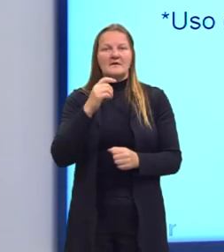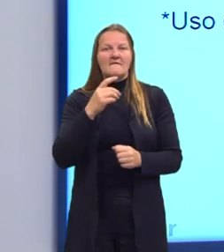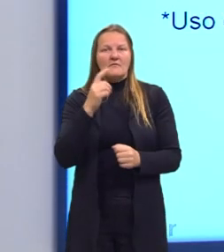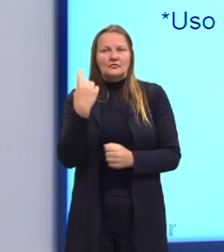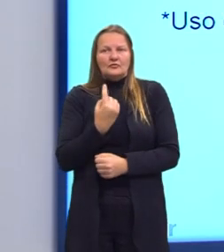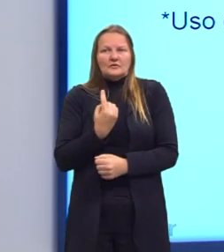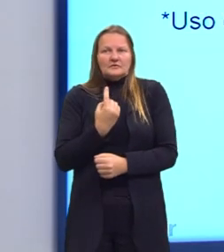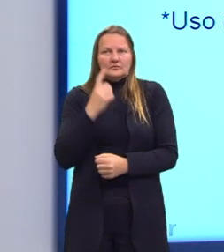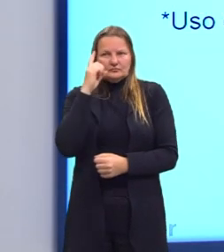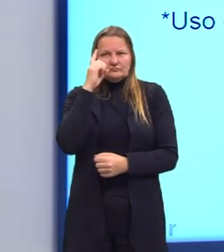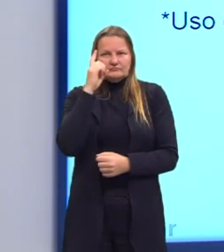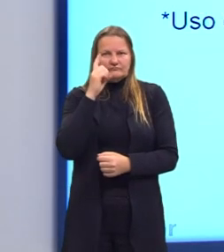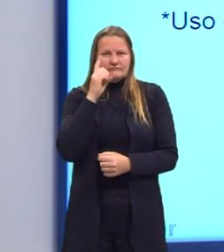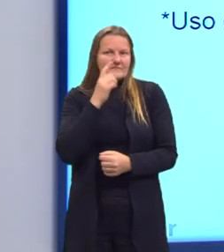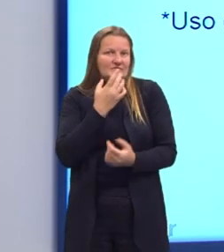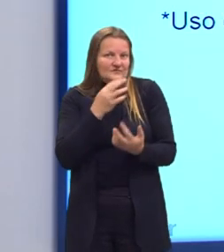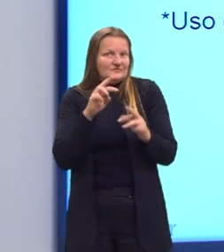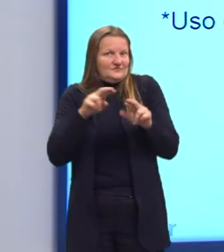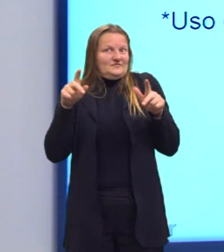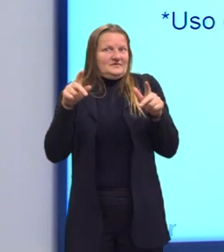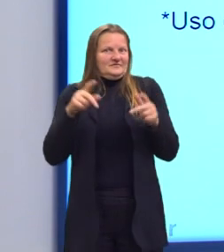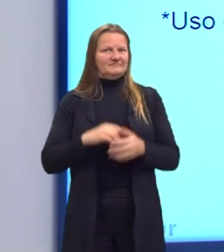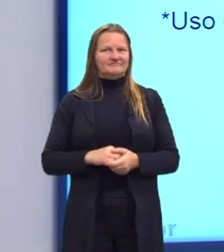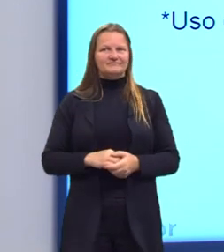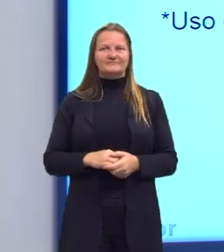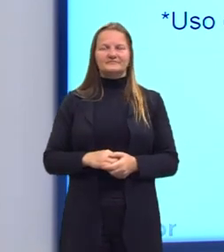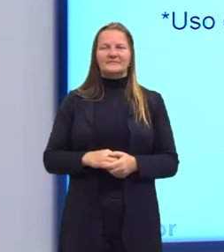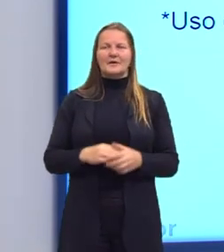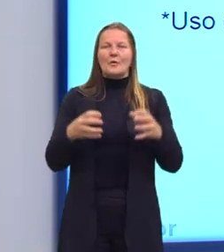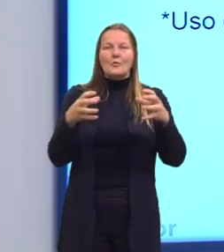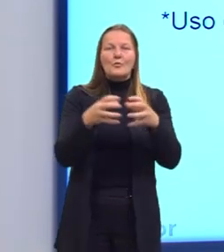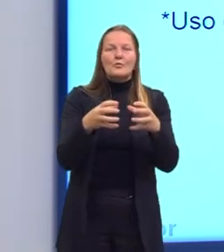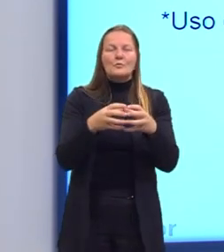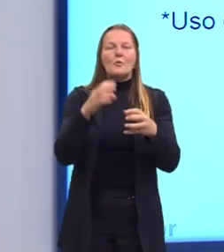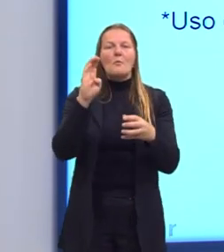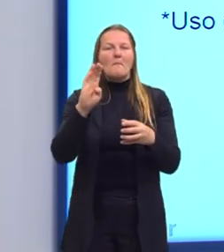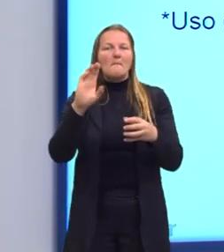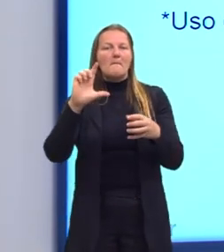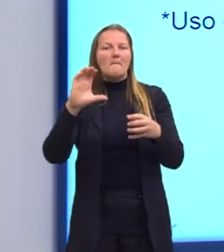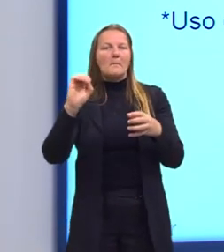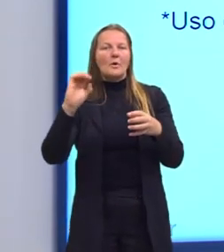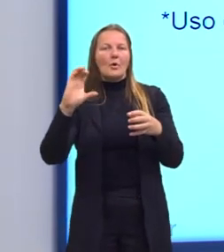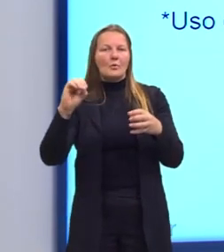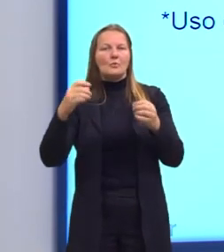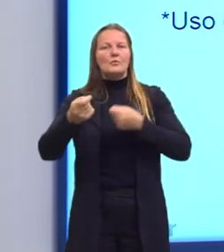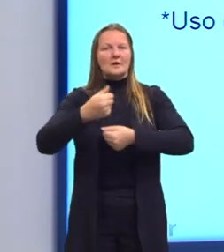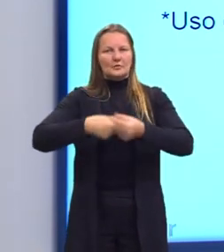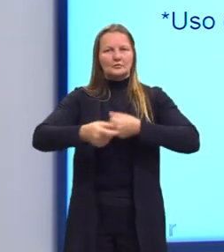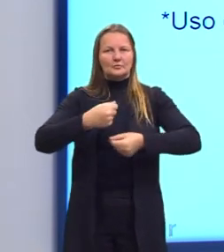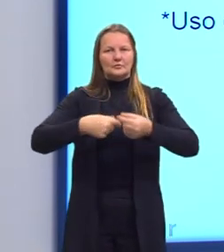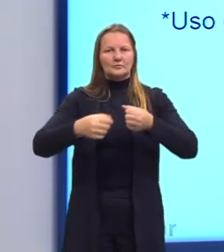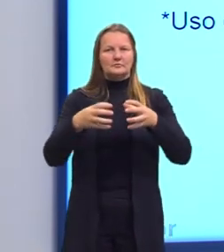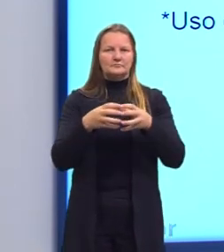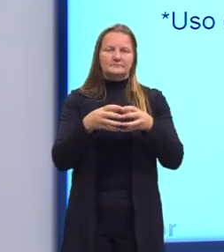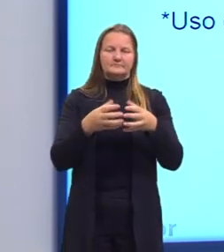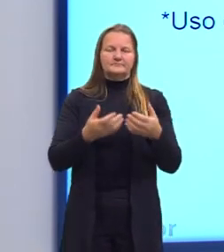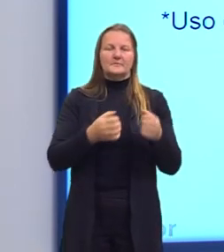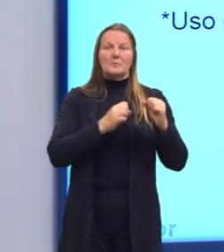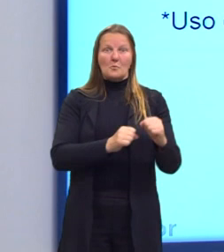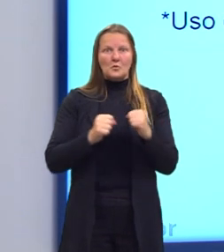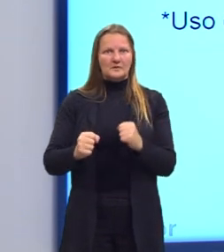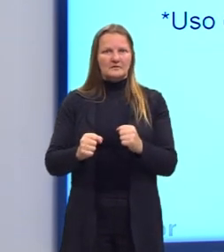na globalização para esse empoderamento do Estado, os blocos econômicos.